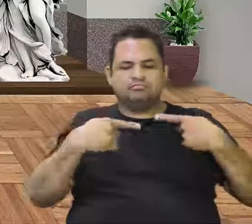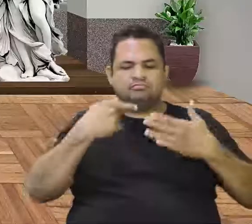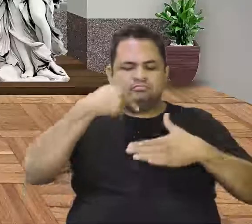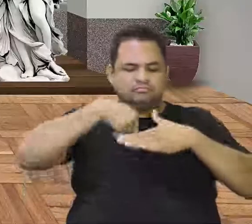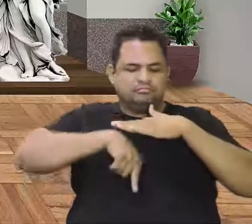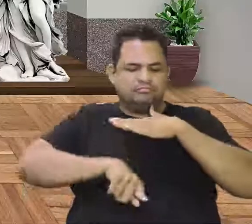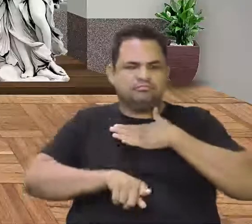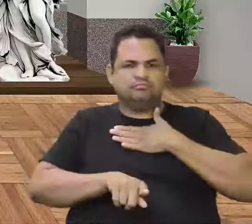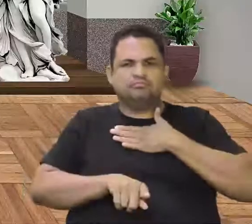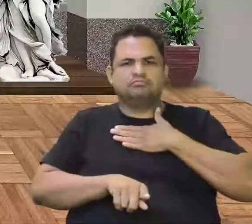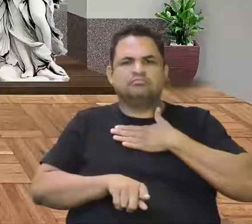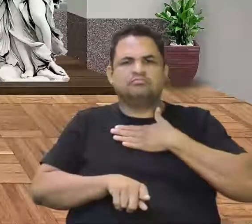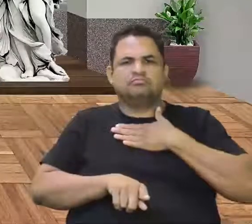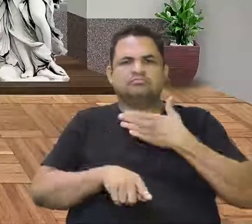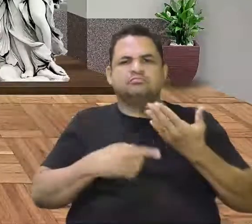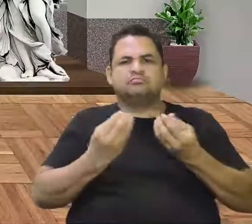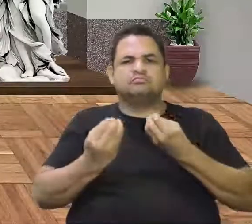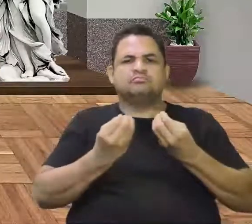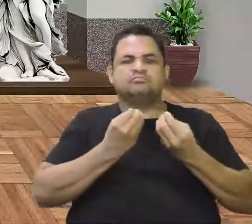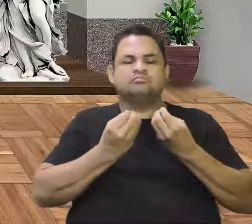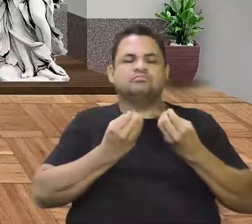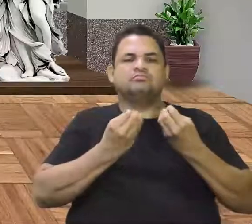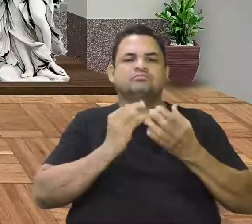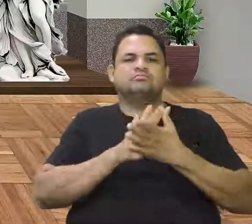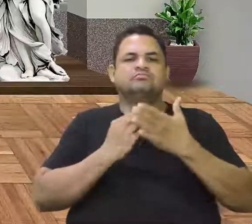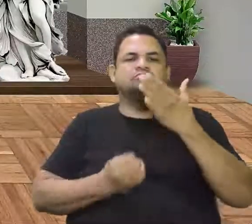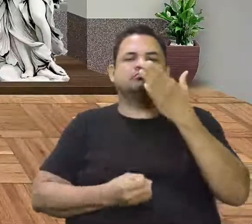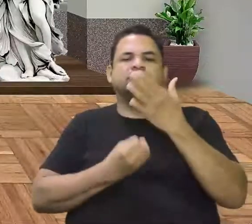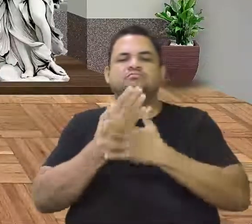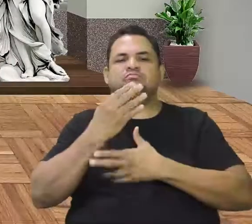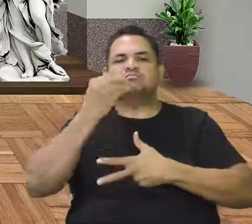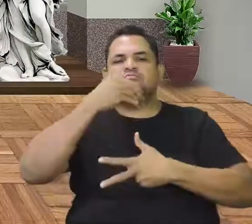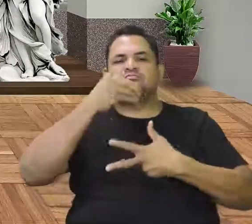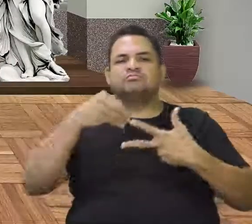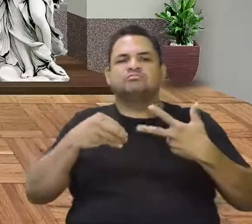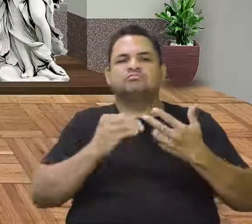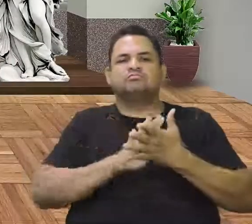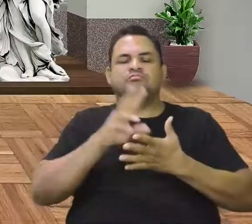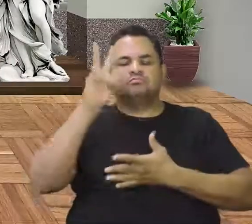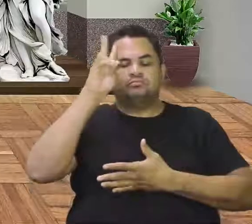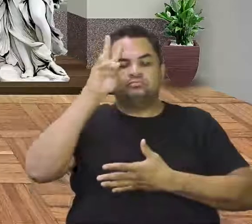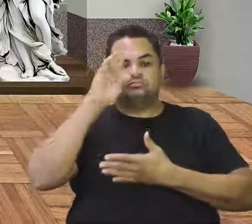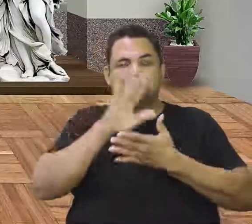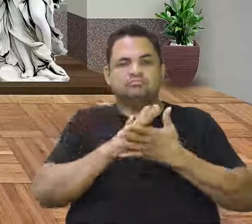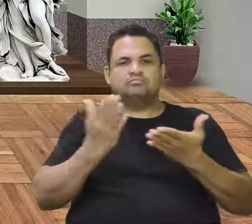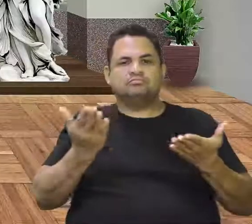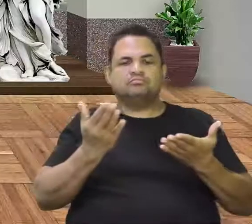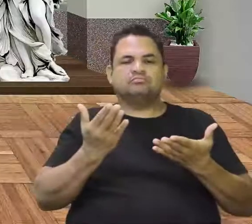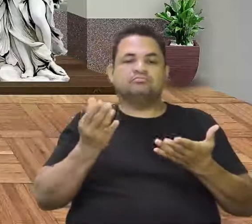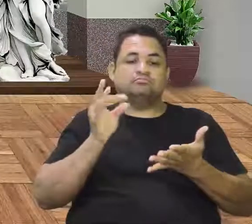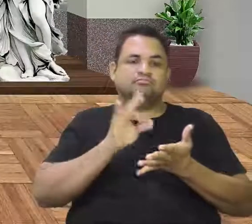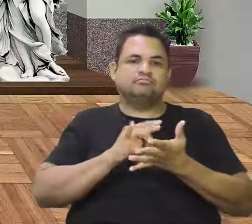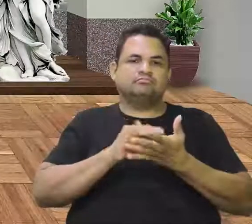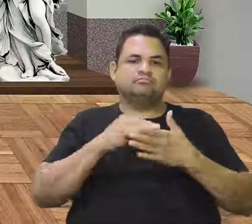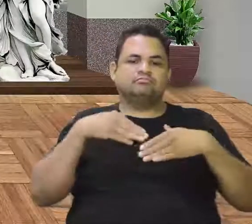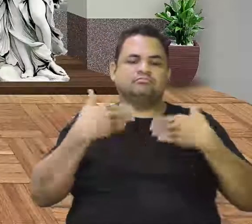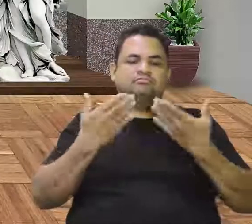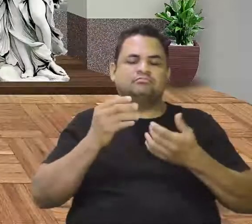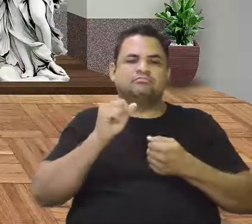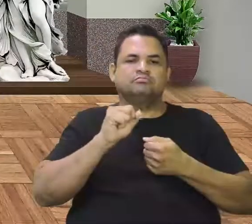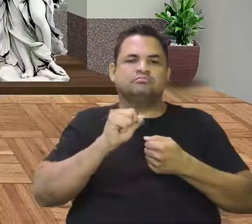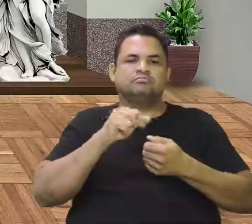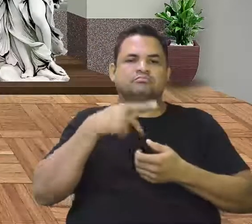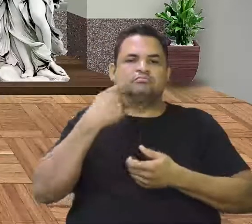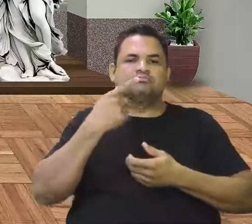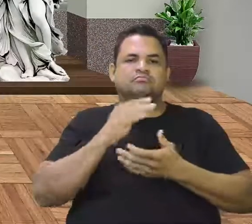como irá aparecer história no Enem para vocês. É claro, quando nós falamos de história,